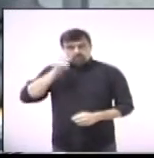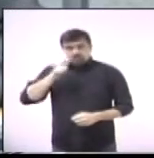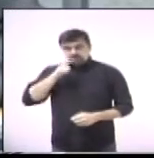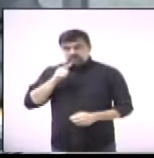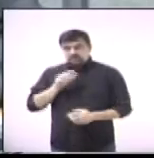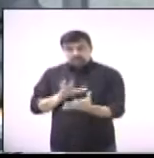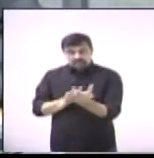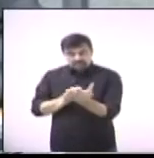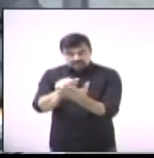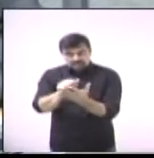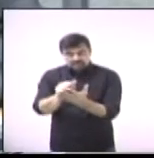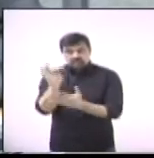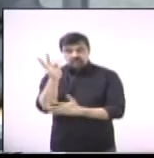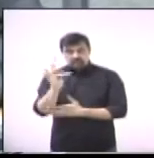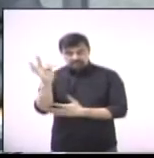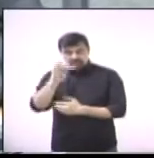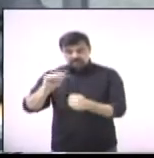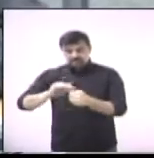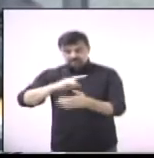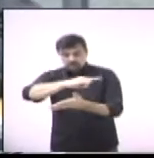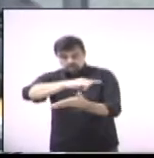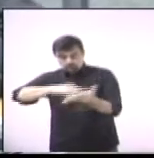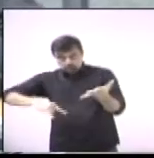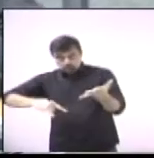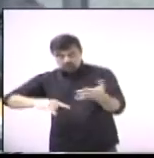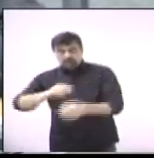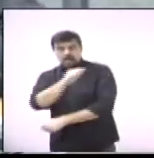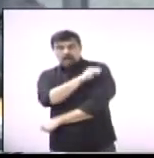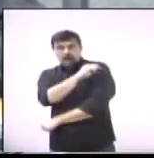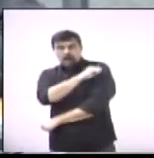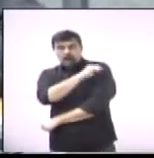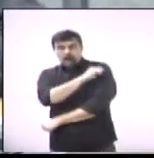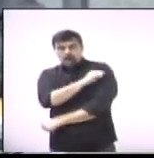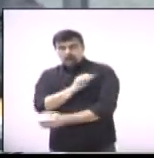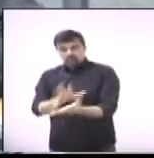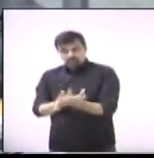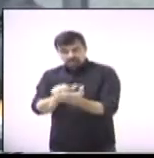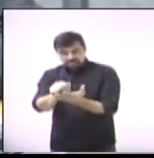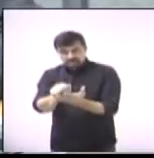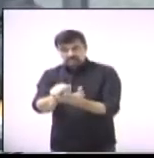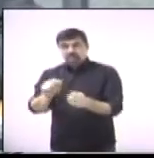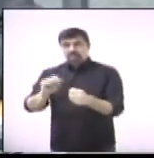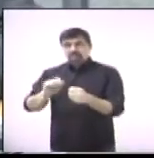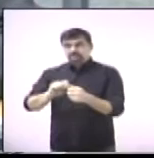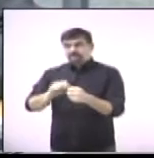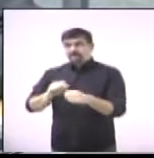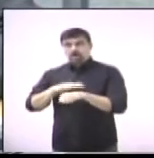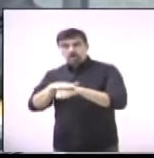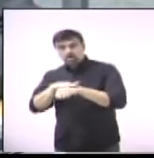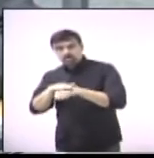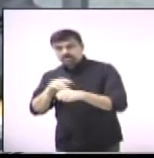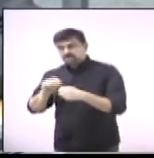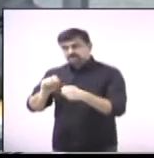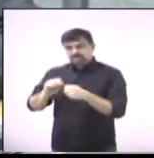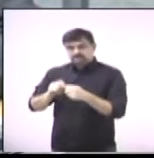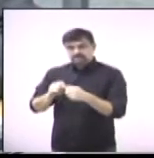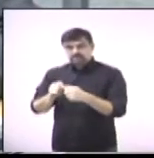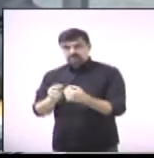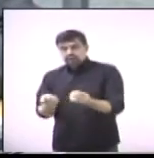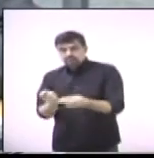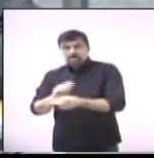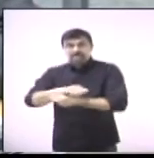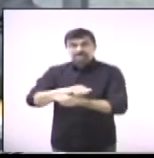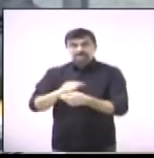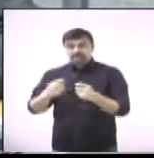chamados para apresentar os documentos necessários que estejam faltando e fazendo as correções que são